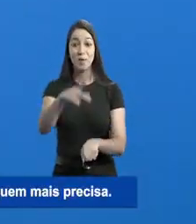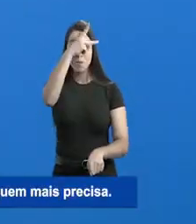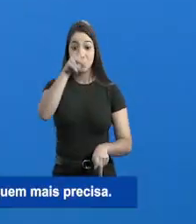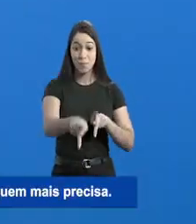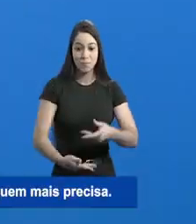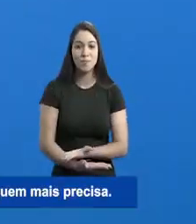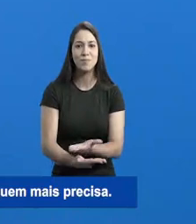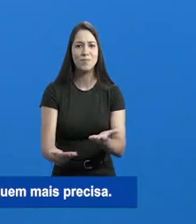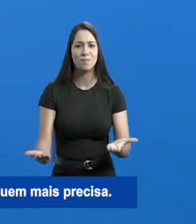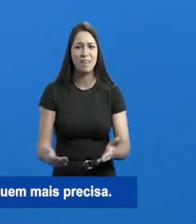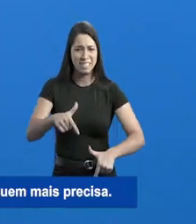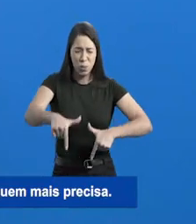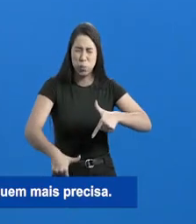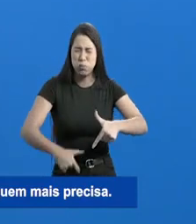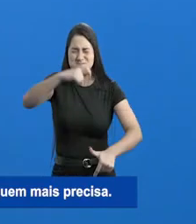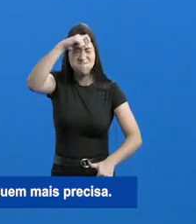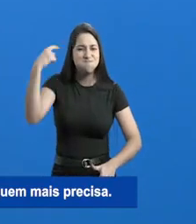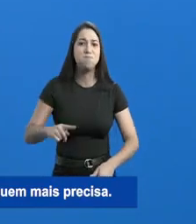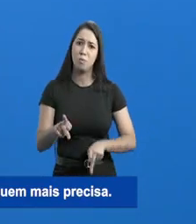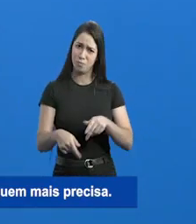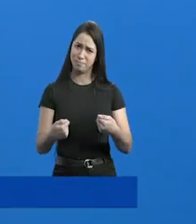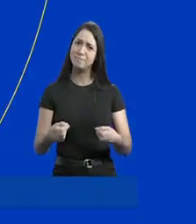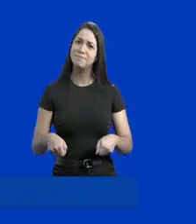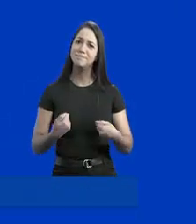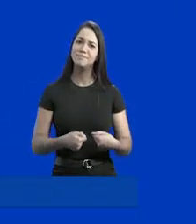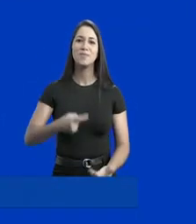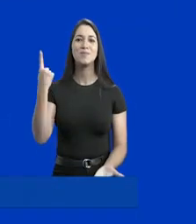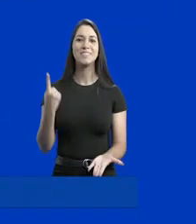as pessoas e não para de trabalhar por quem mais precisa.